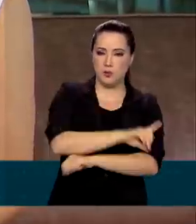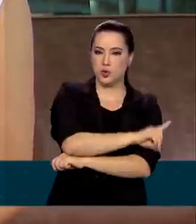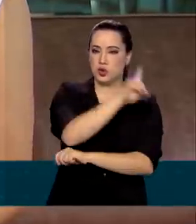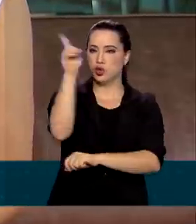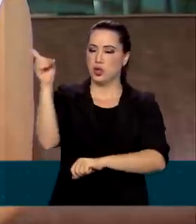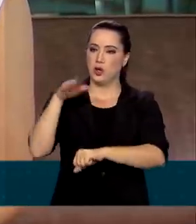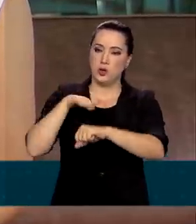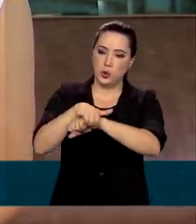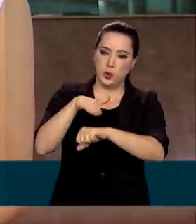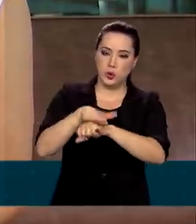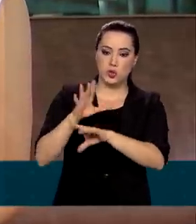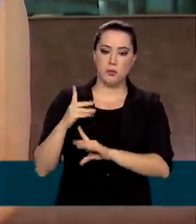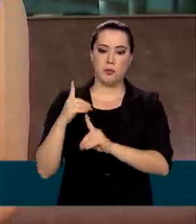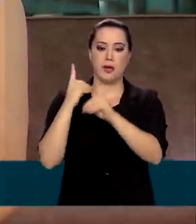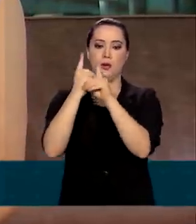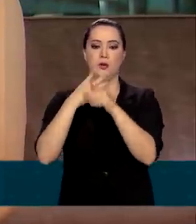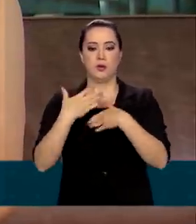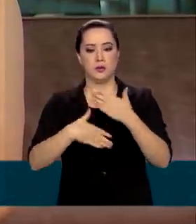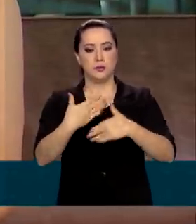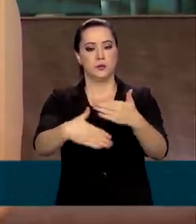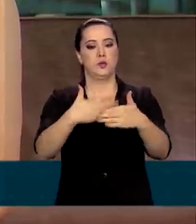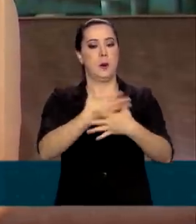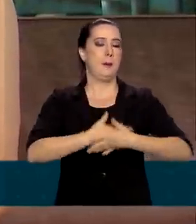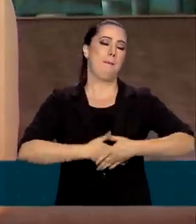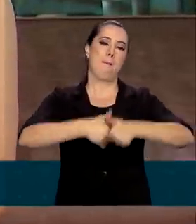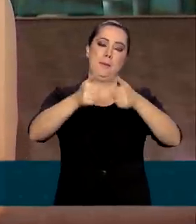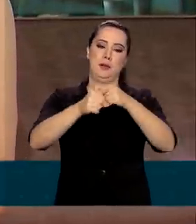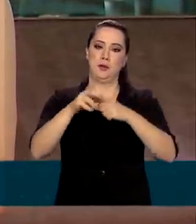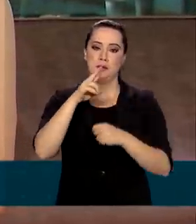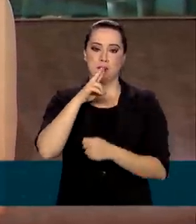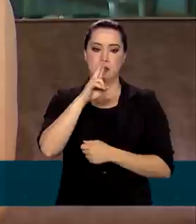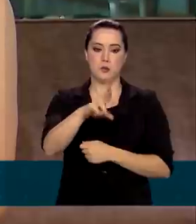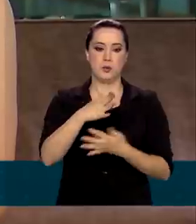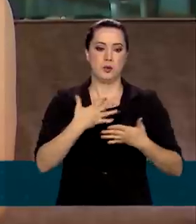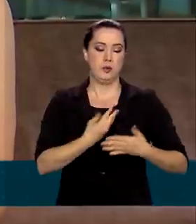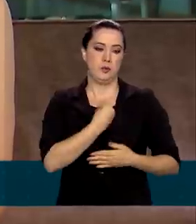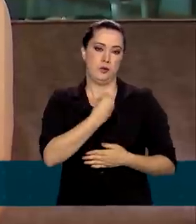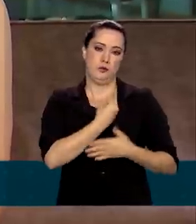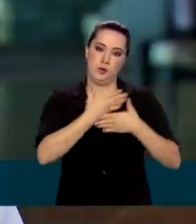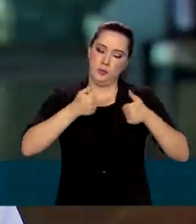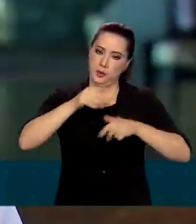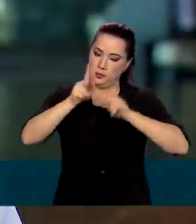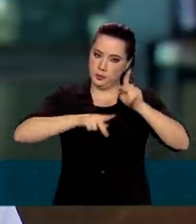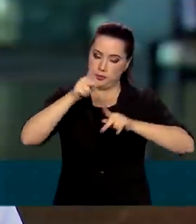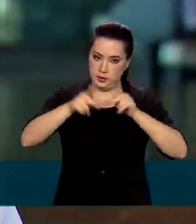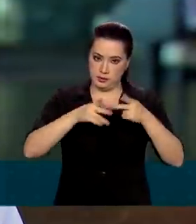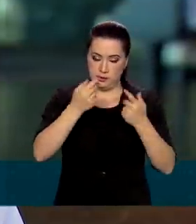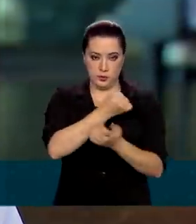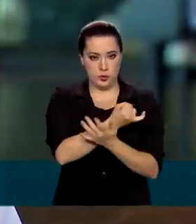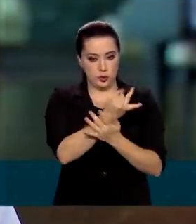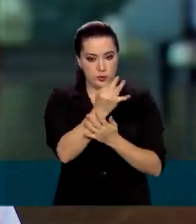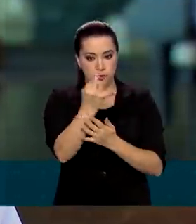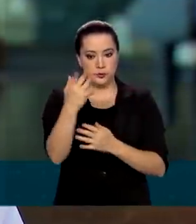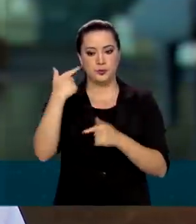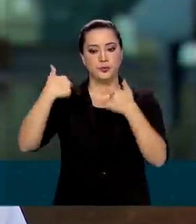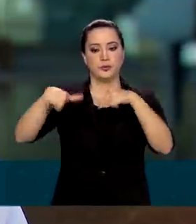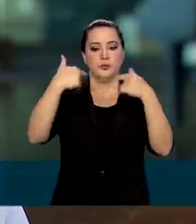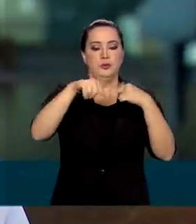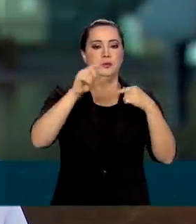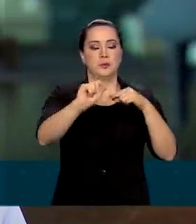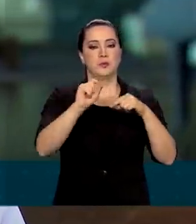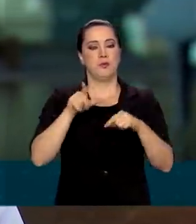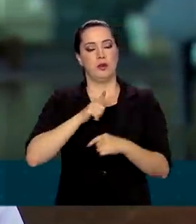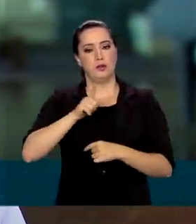para encontrar e implementar as melhores soluções para o bem-estar do nosso povo. Várias medidas foram tomadas.